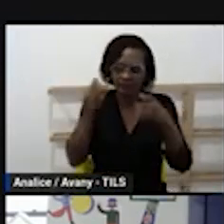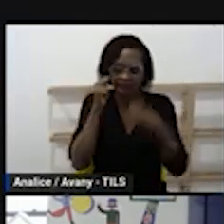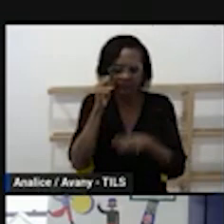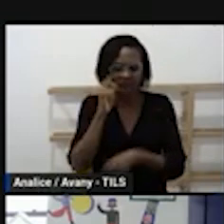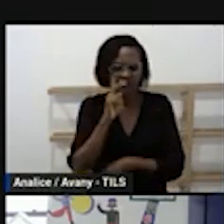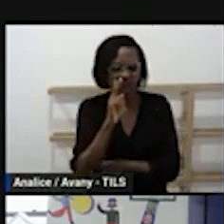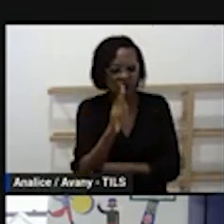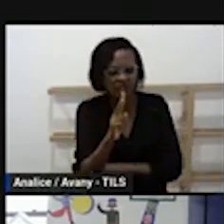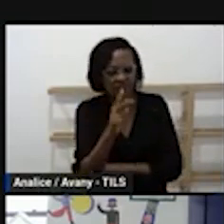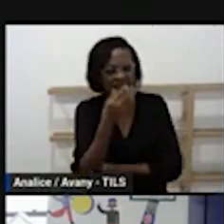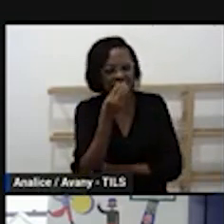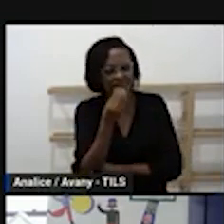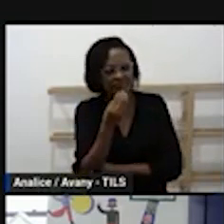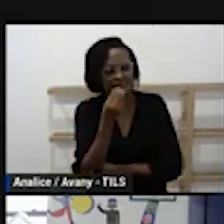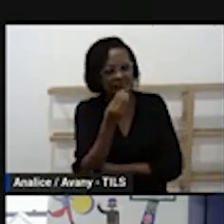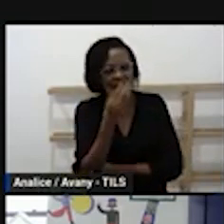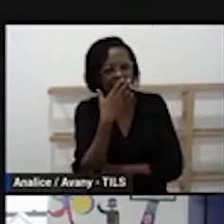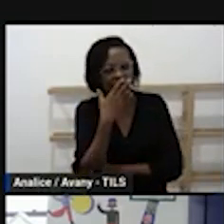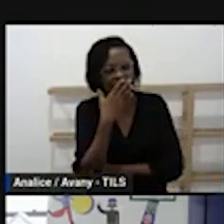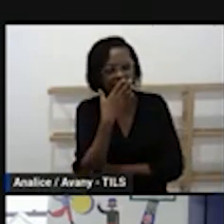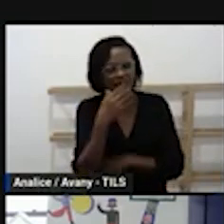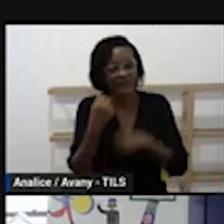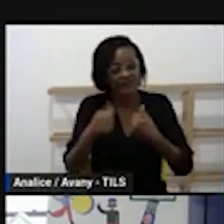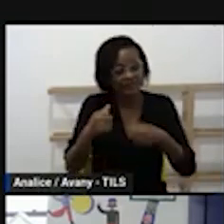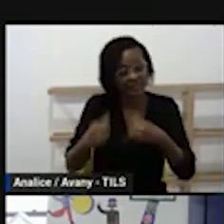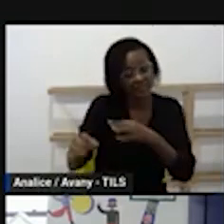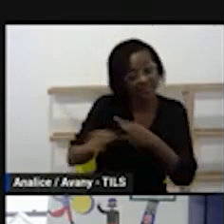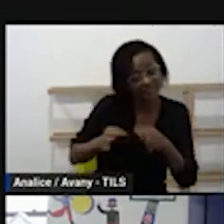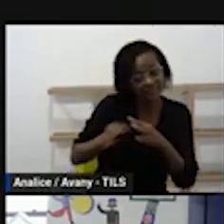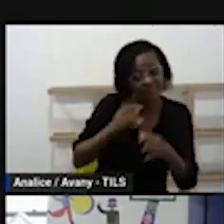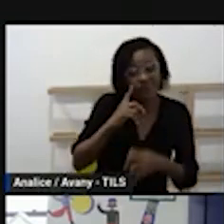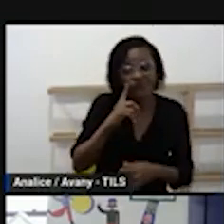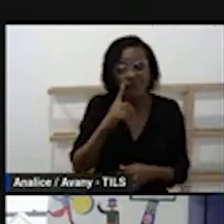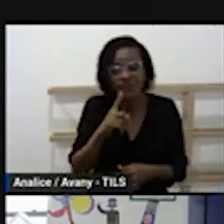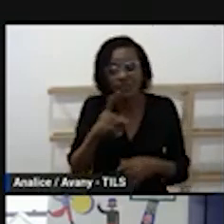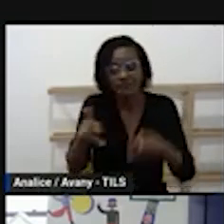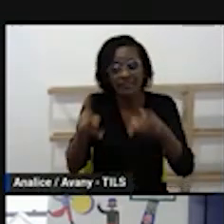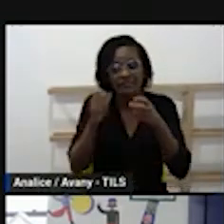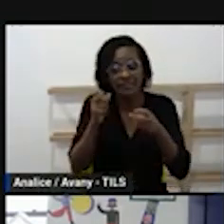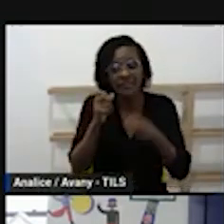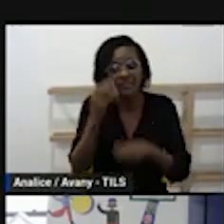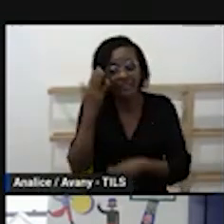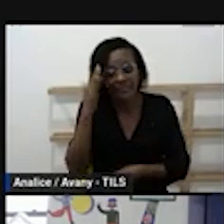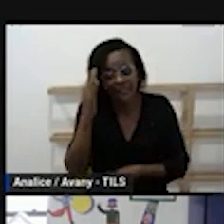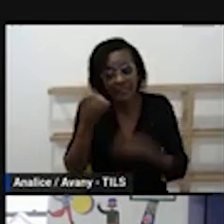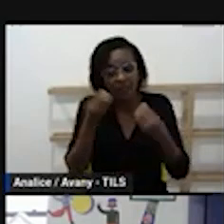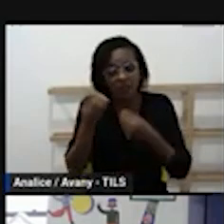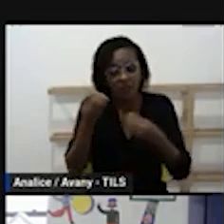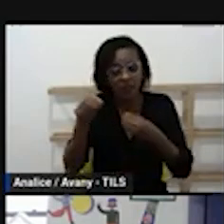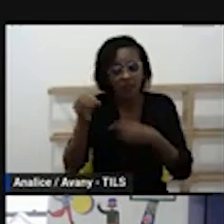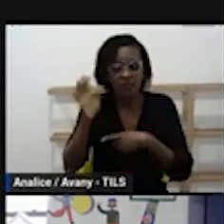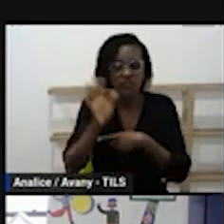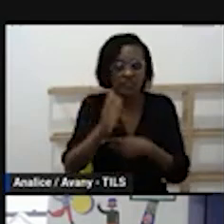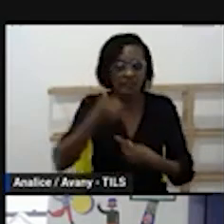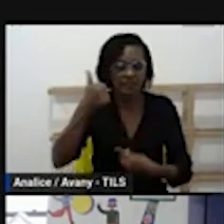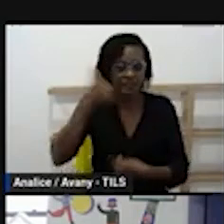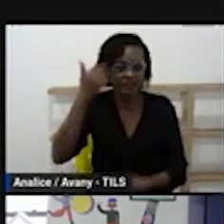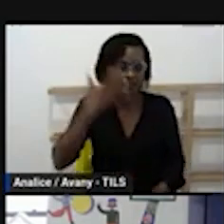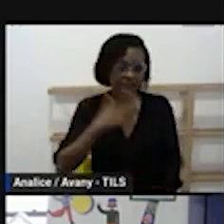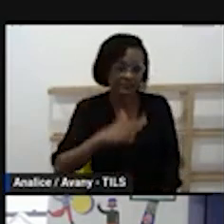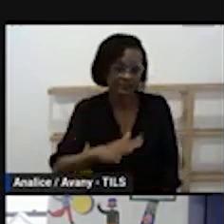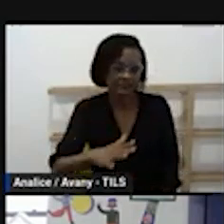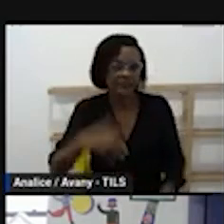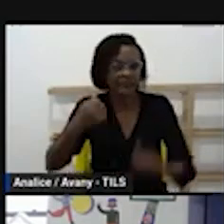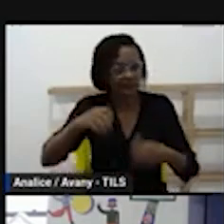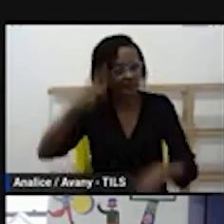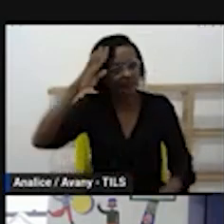tem e que não fique só com aquele projeto que já faz parte do grupo 5 talvez há muito tempo naquela escola então essa é uma reflexão